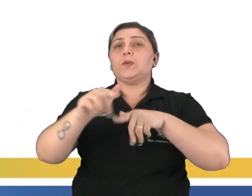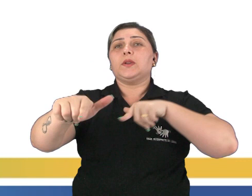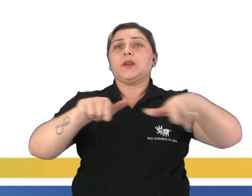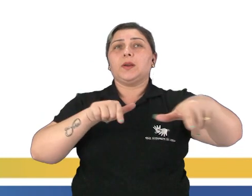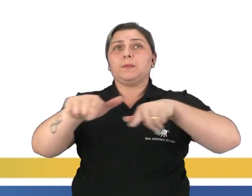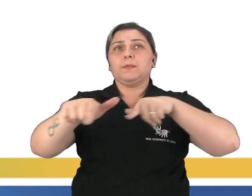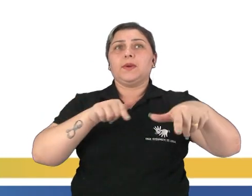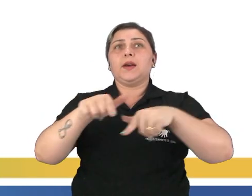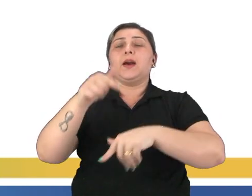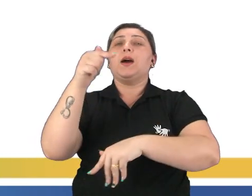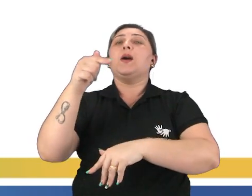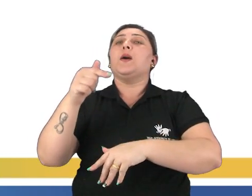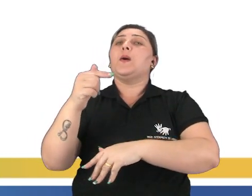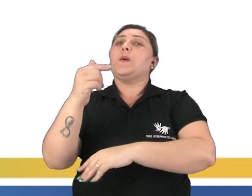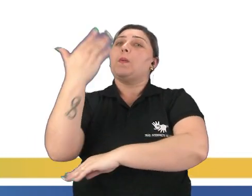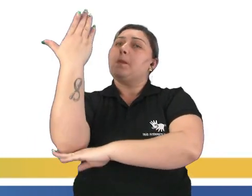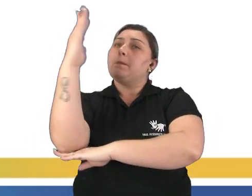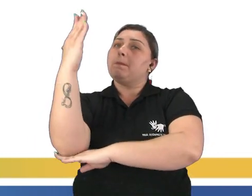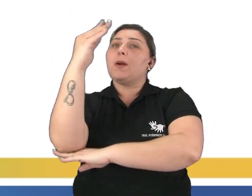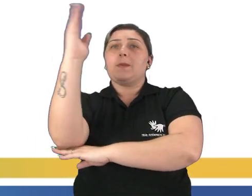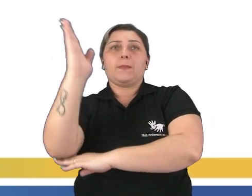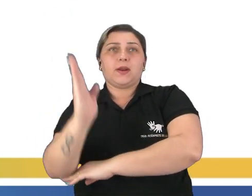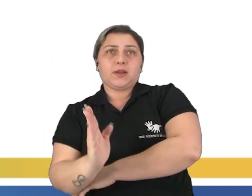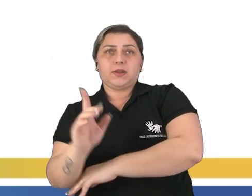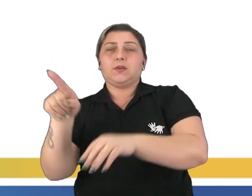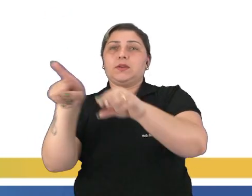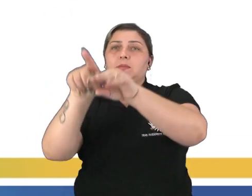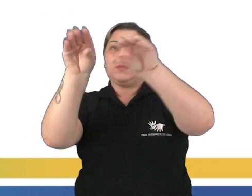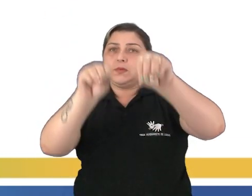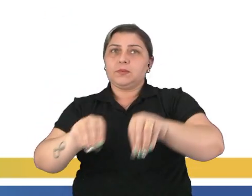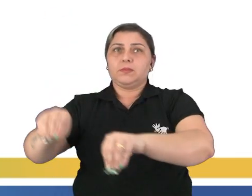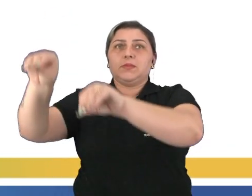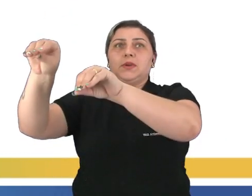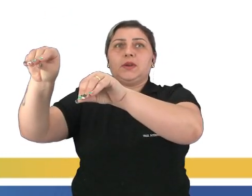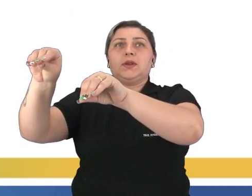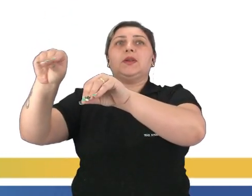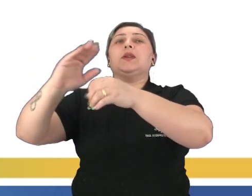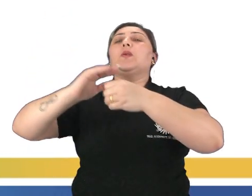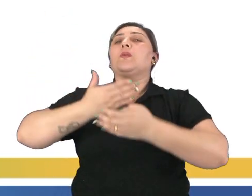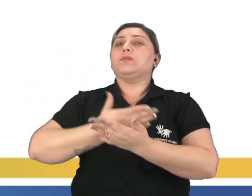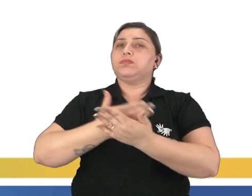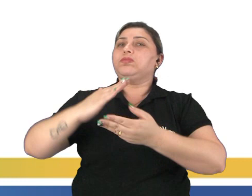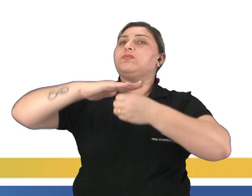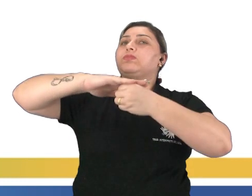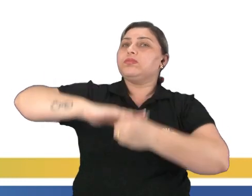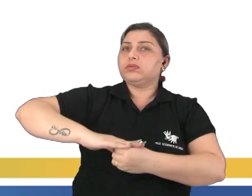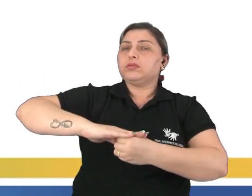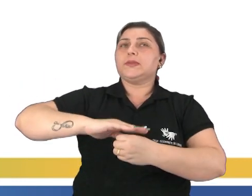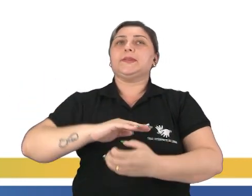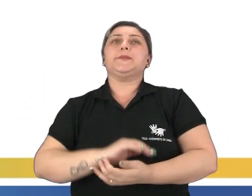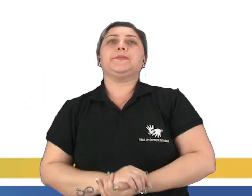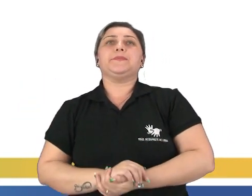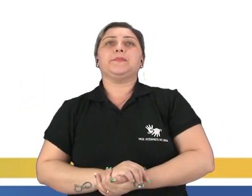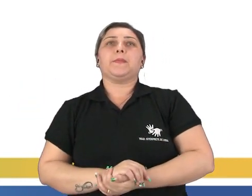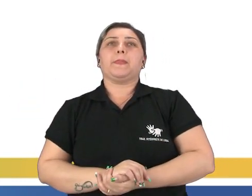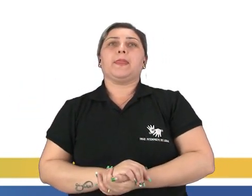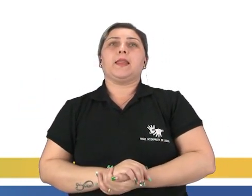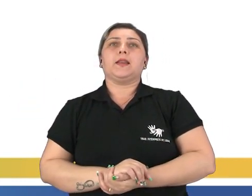obra indígena, começa também a ser exportado para o Brasil e aí dá esse início à colonização.